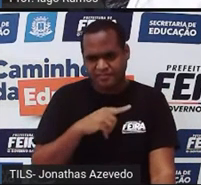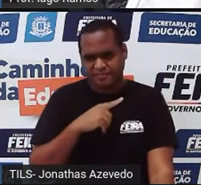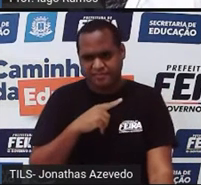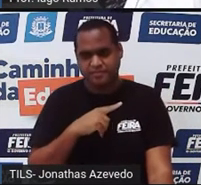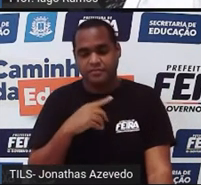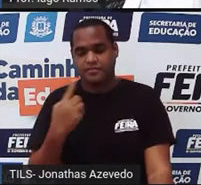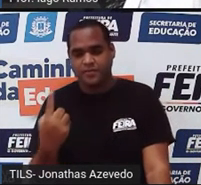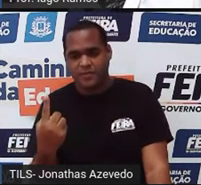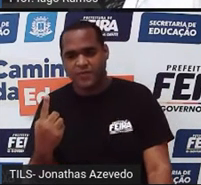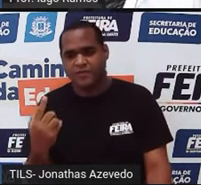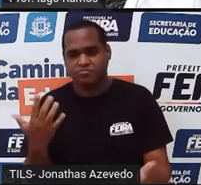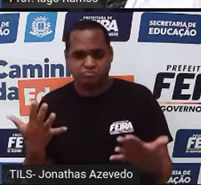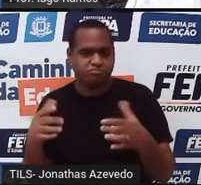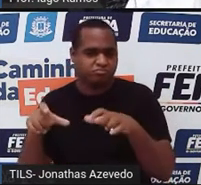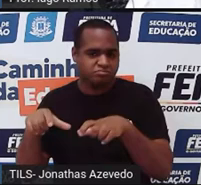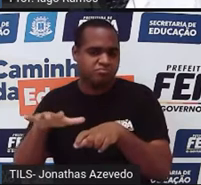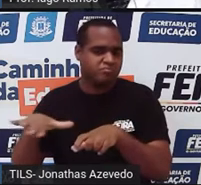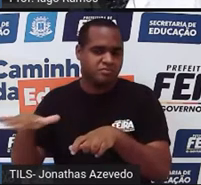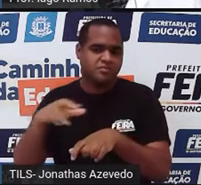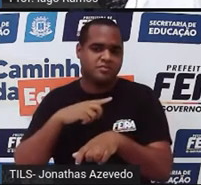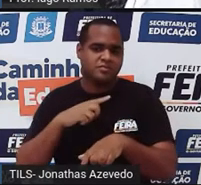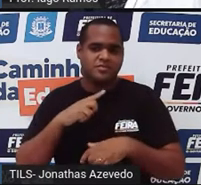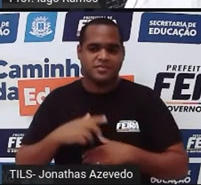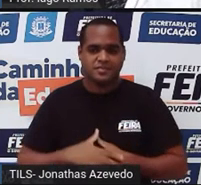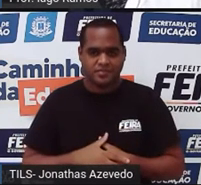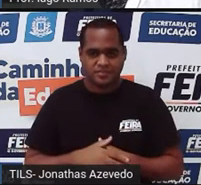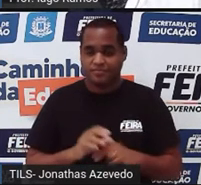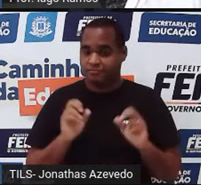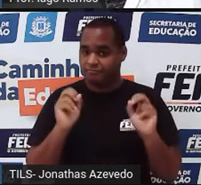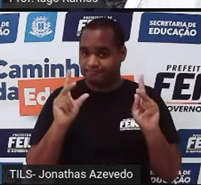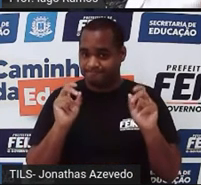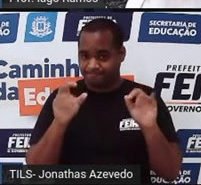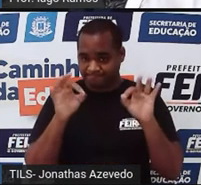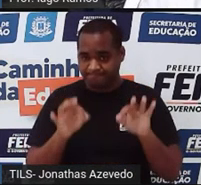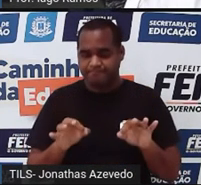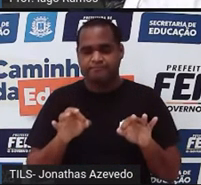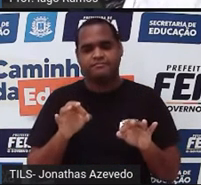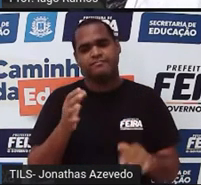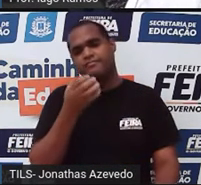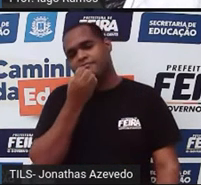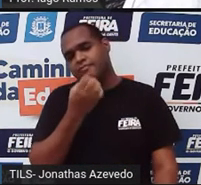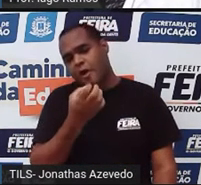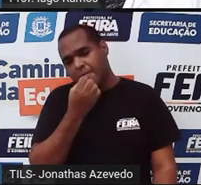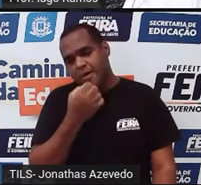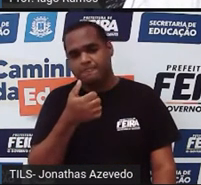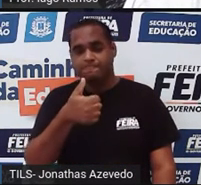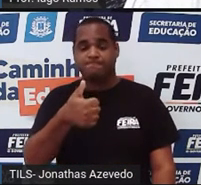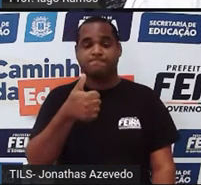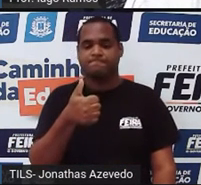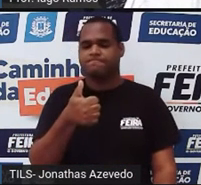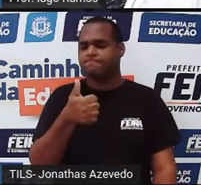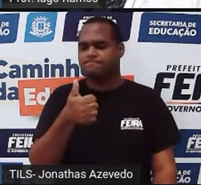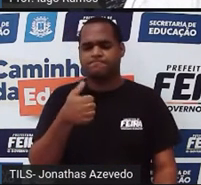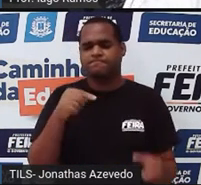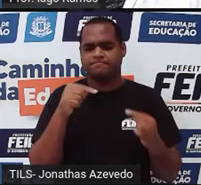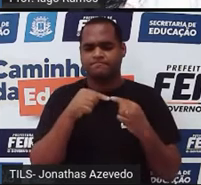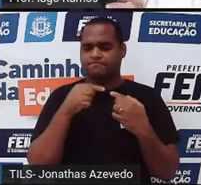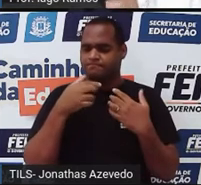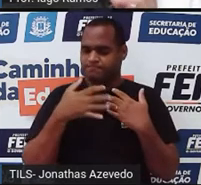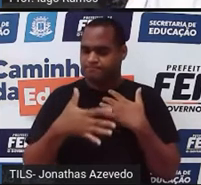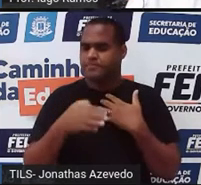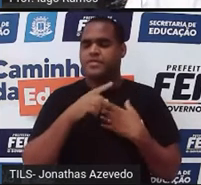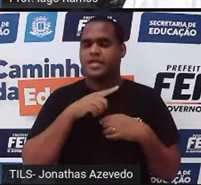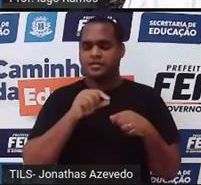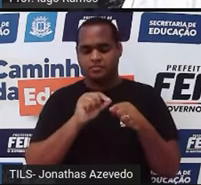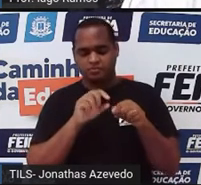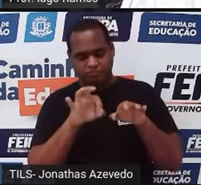um objeto. Certo? Bom, e aí, né? Isso foi sendo feito